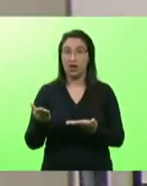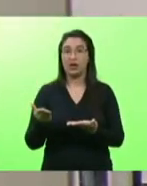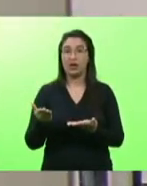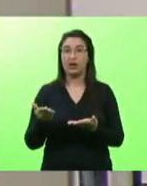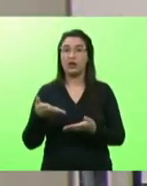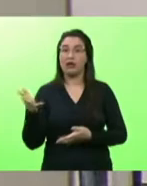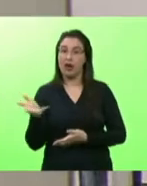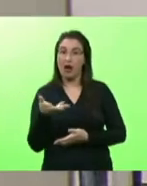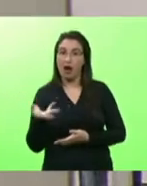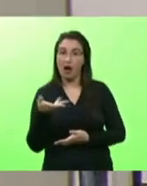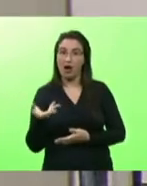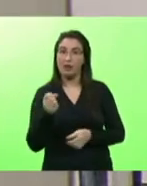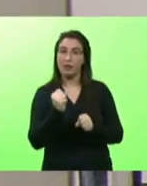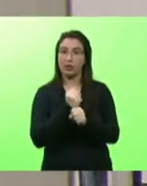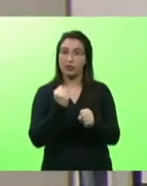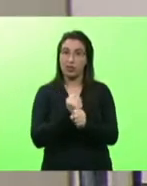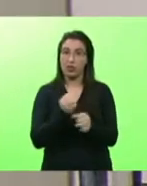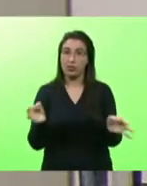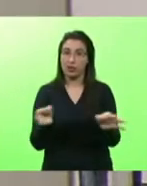rapidez